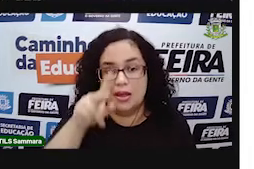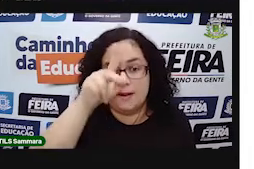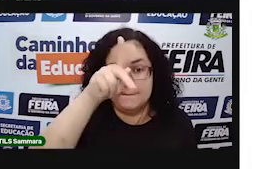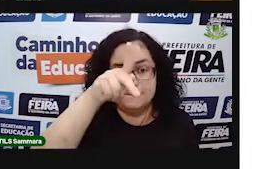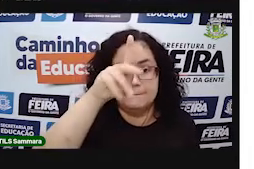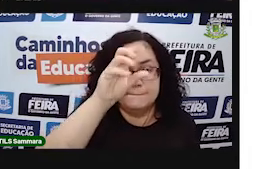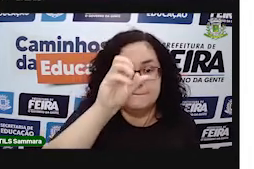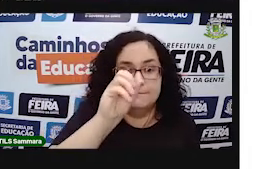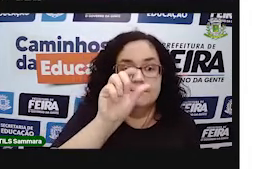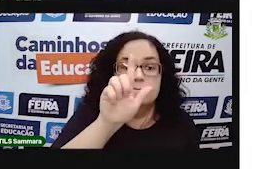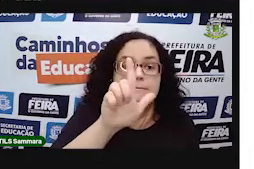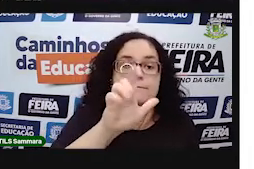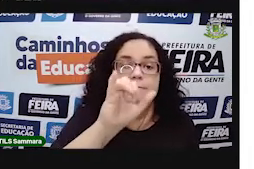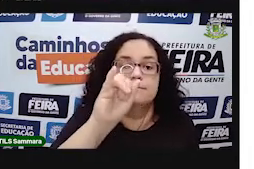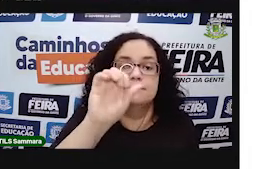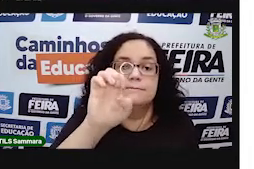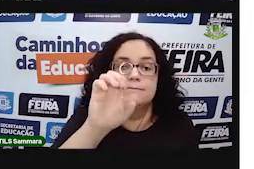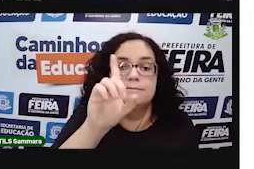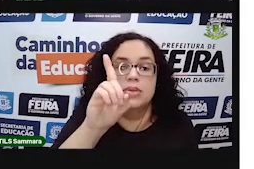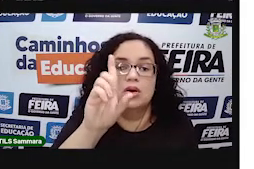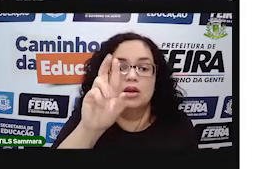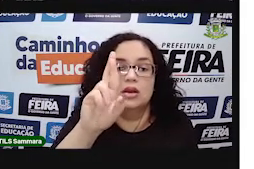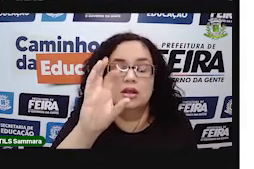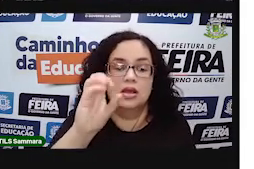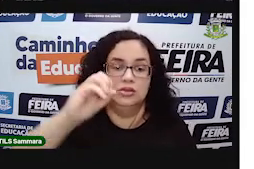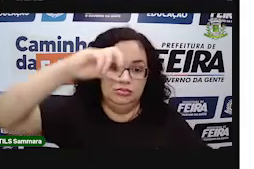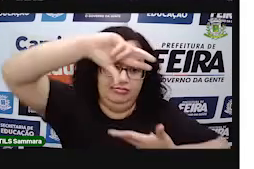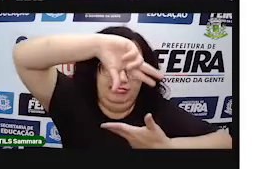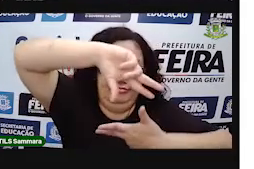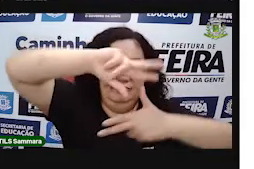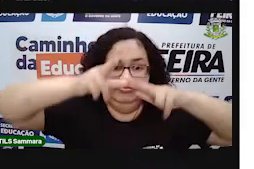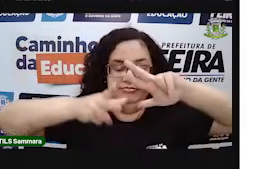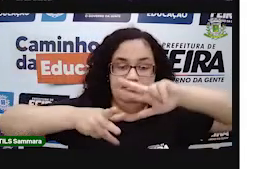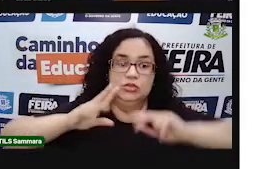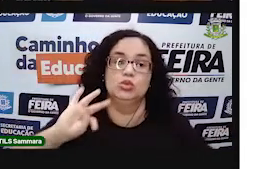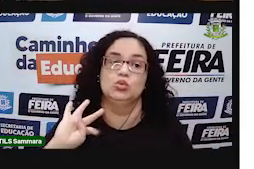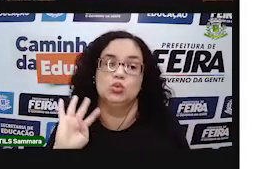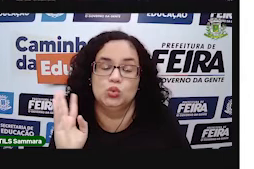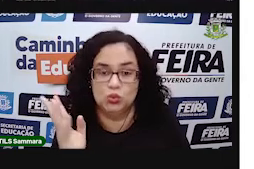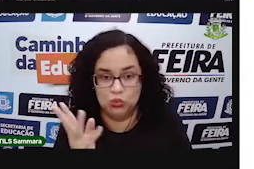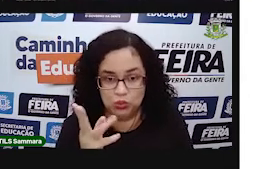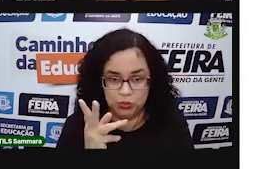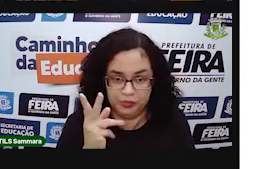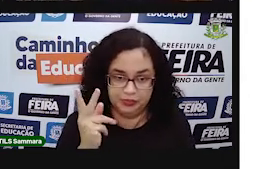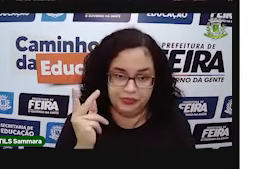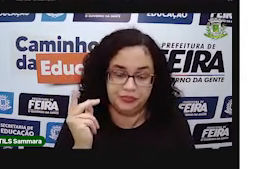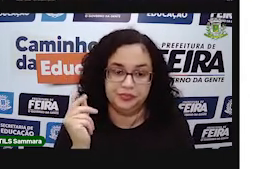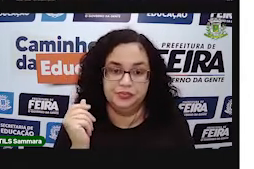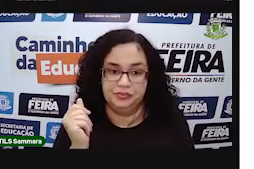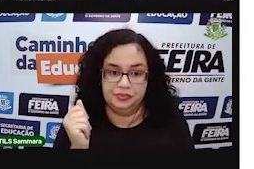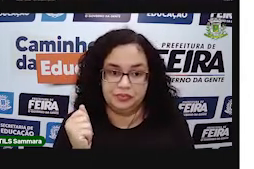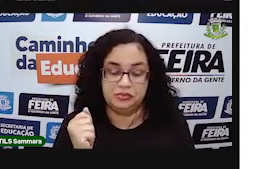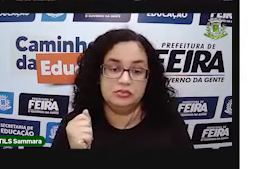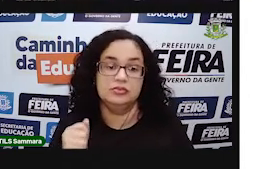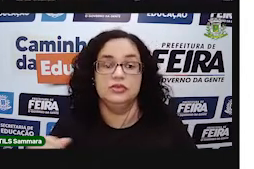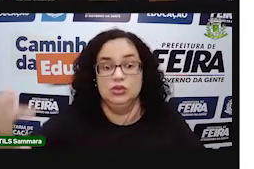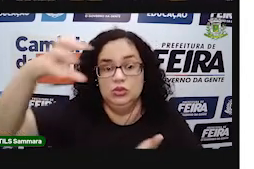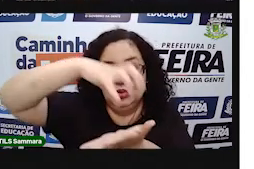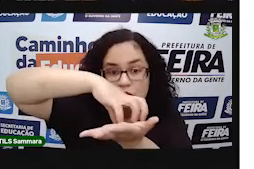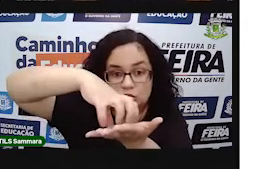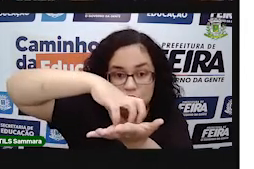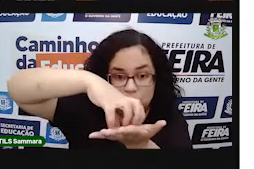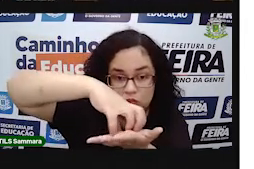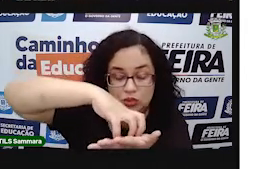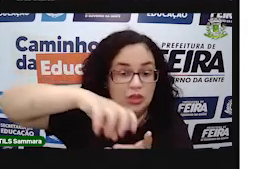Então, o que é um poliedro? É o sólido geométrico onde todas as partes, todas as partes do sólido